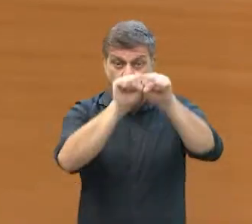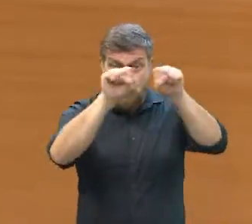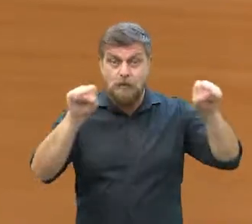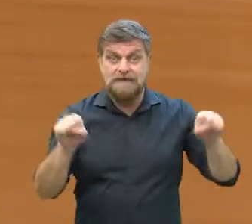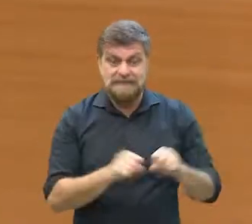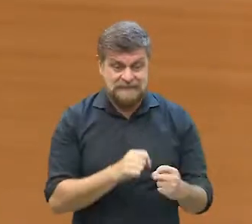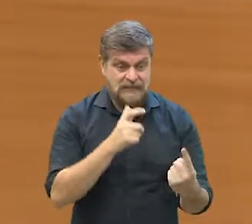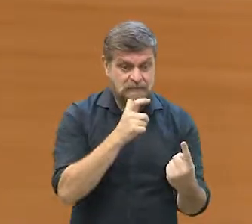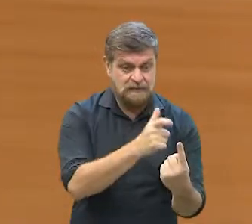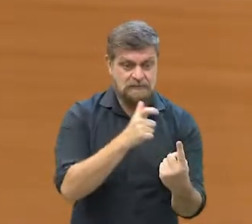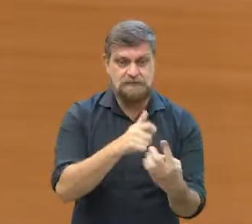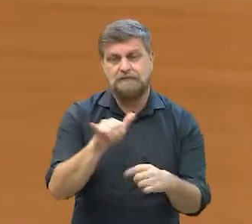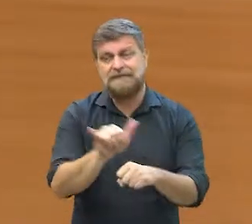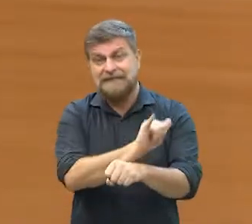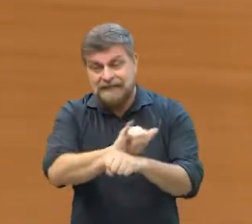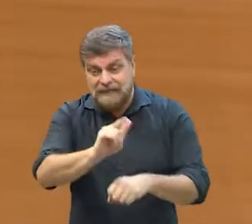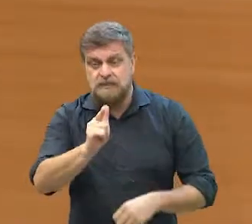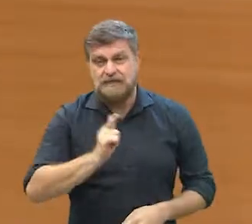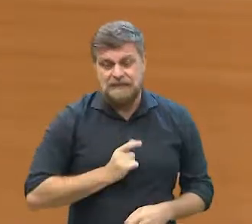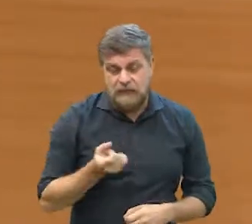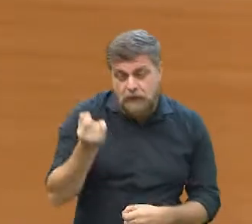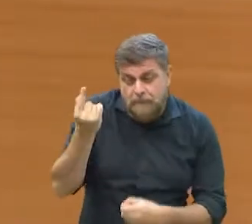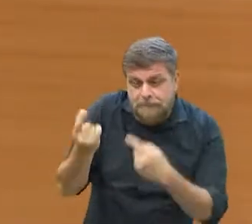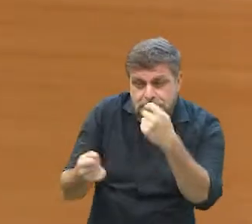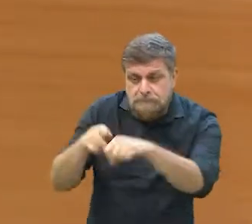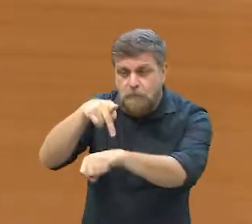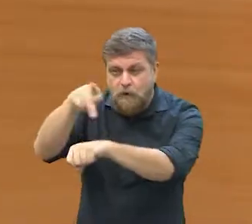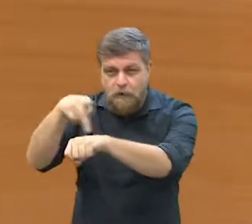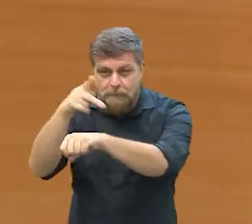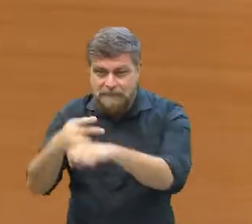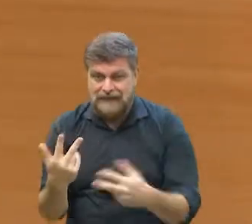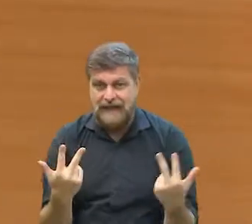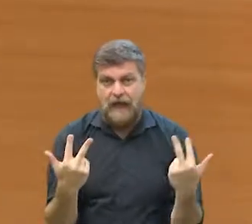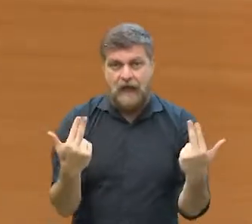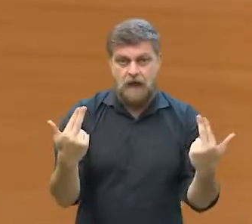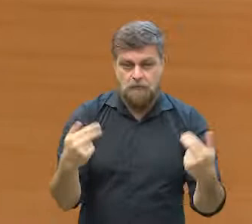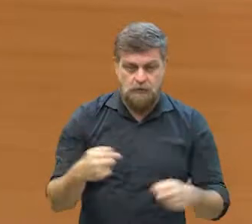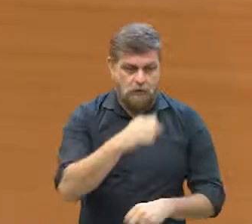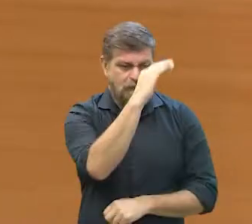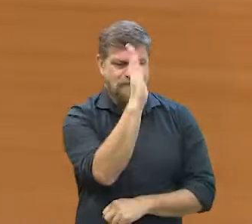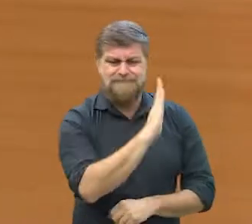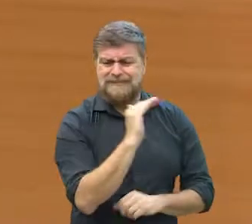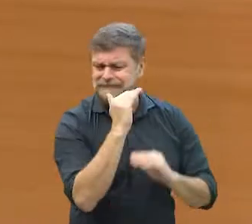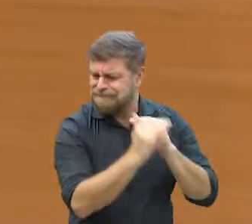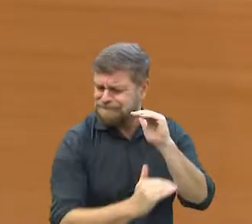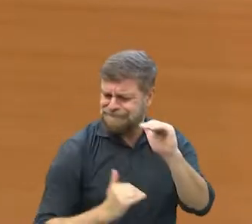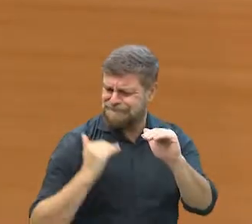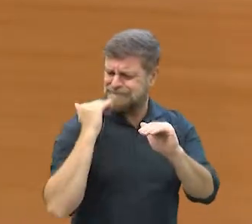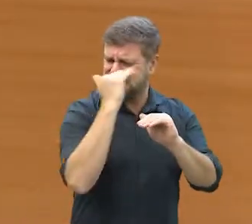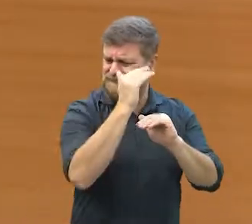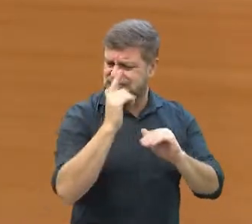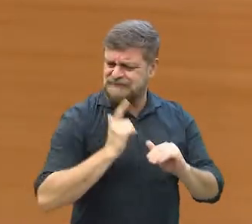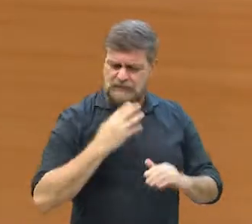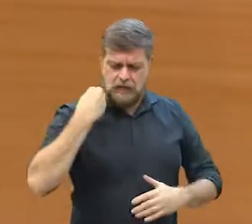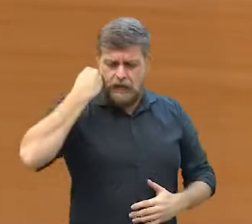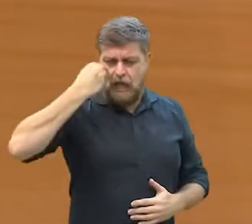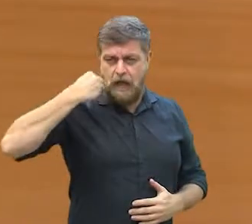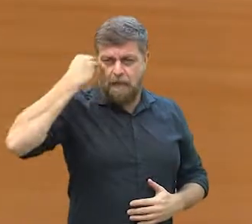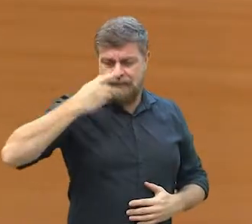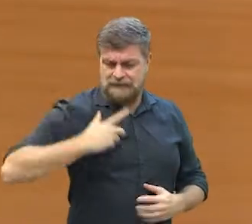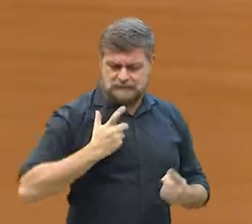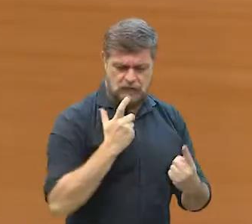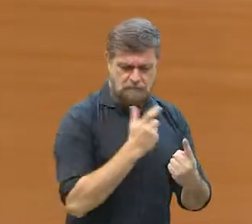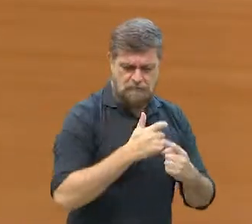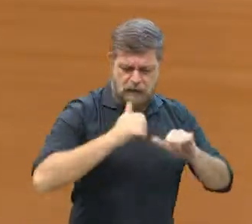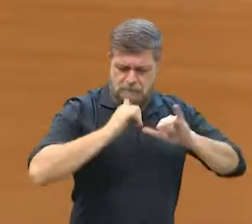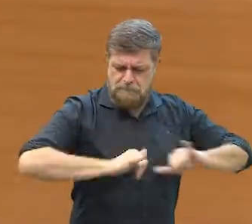o melhor sistema de vacinação montado. Poucos países do mundo têm um sistema de vacinação tão... Um know-how mesmo